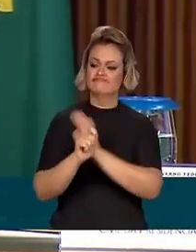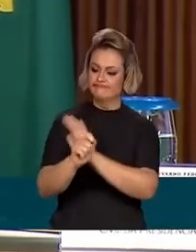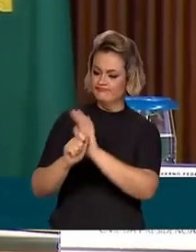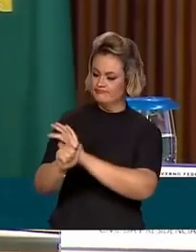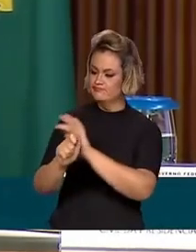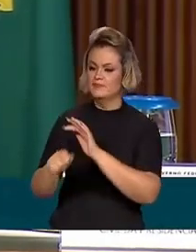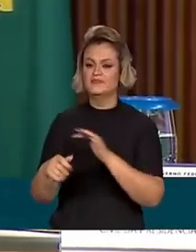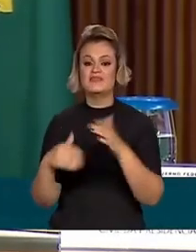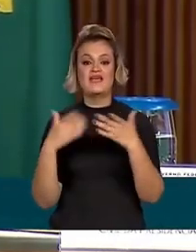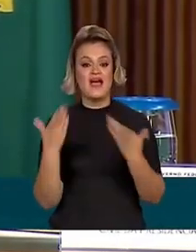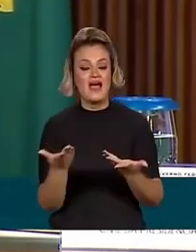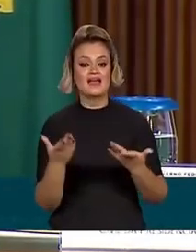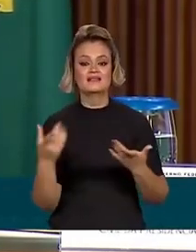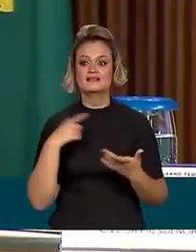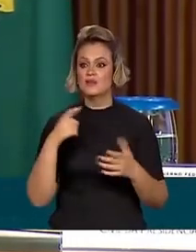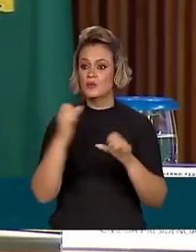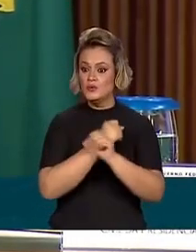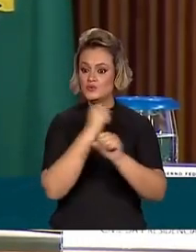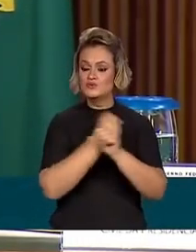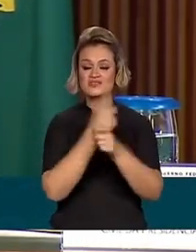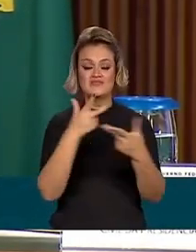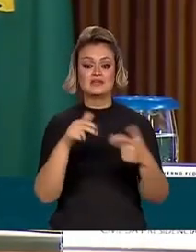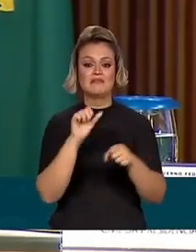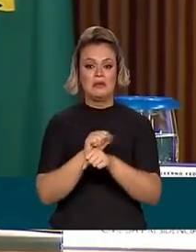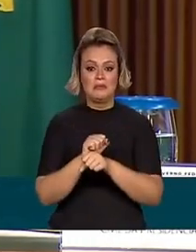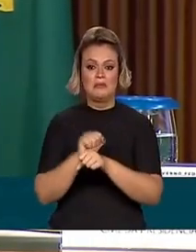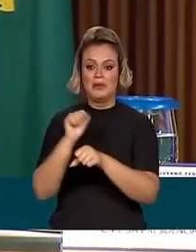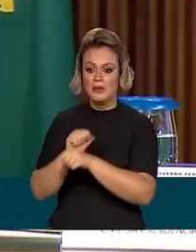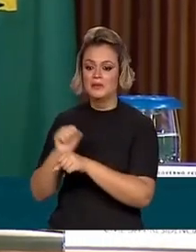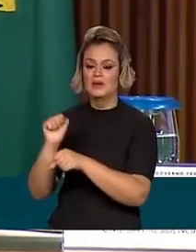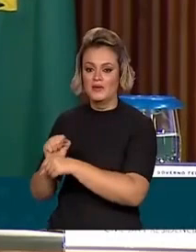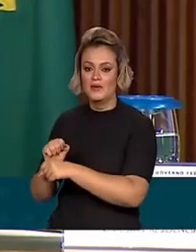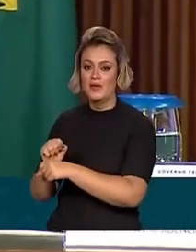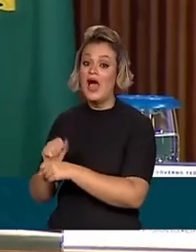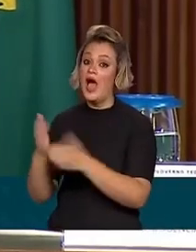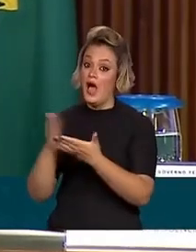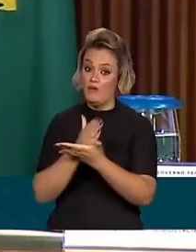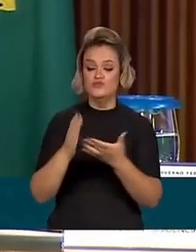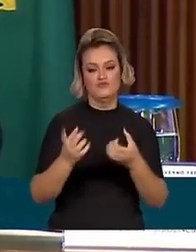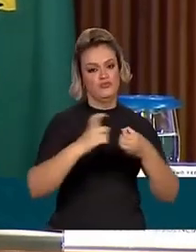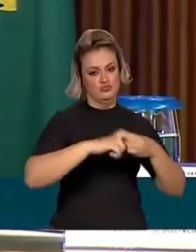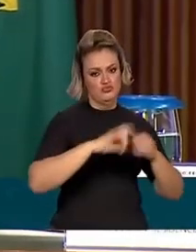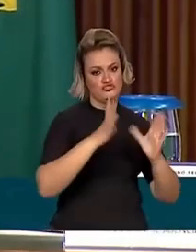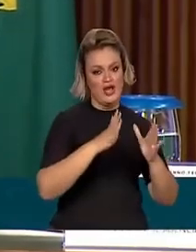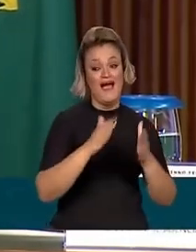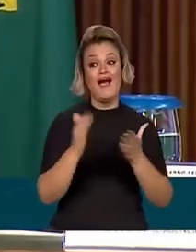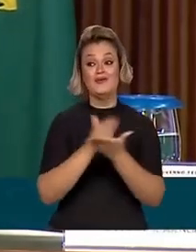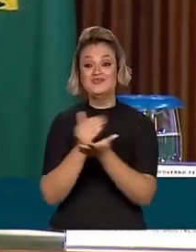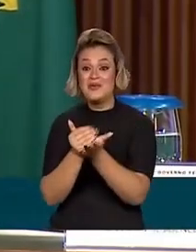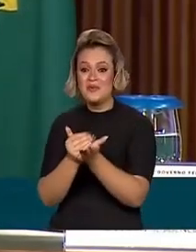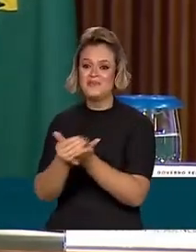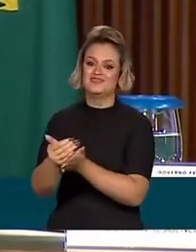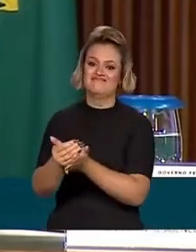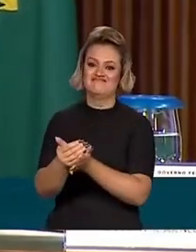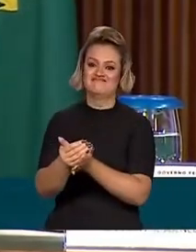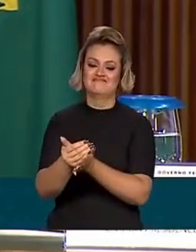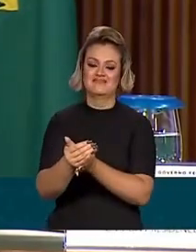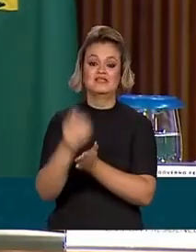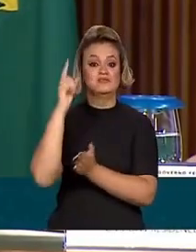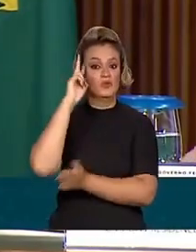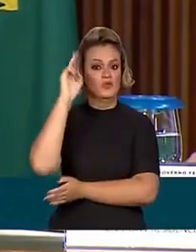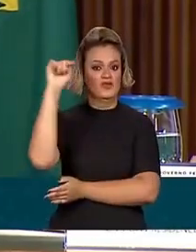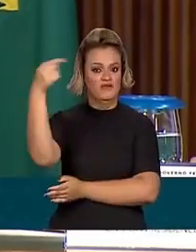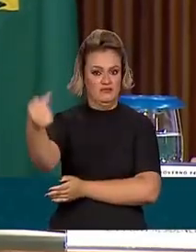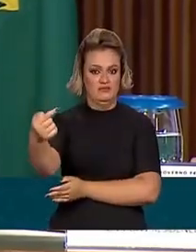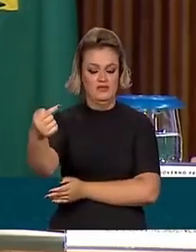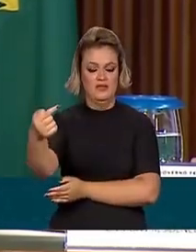nós, então, temos muitas obras paralisadas que agora muitas já começaram a fazer e muitas vão começar a partir da segunda